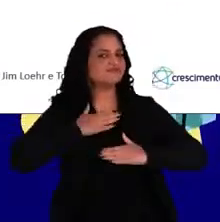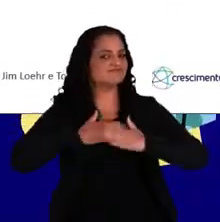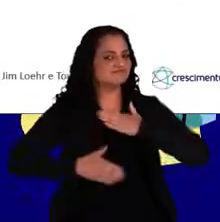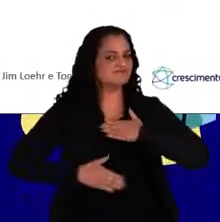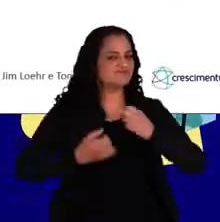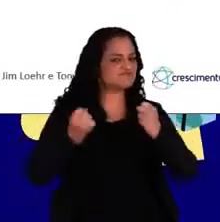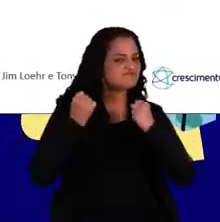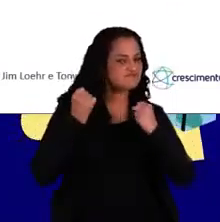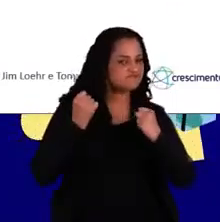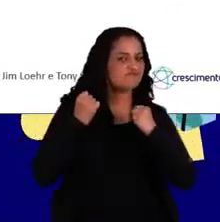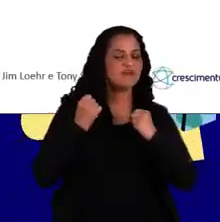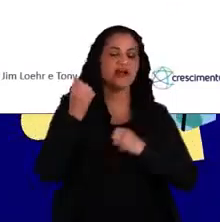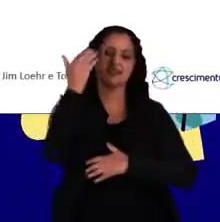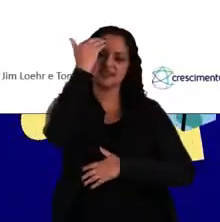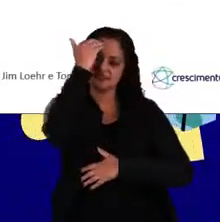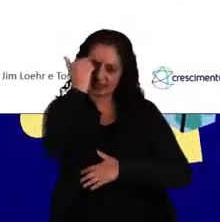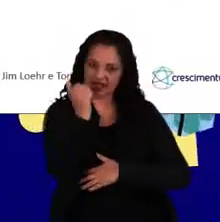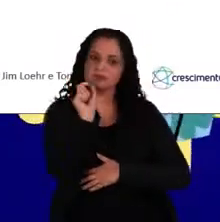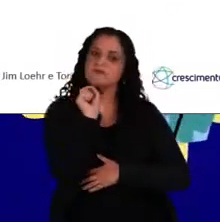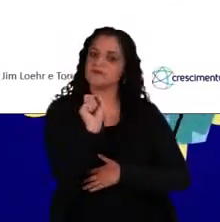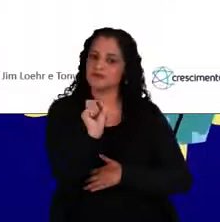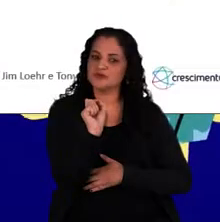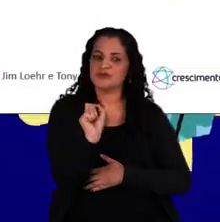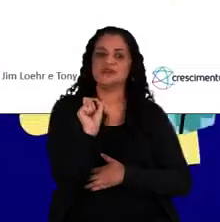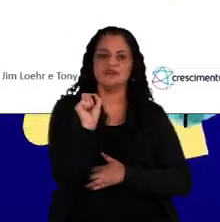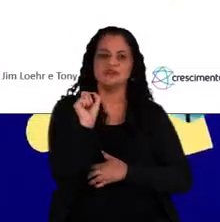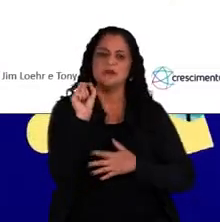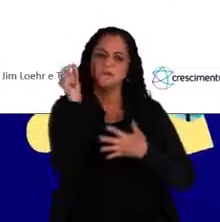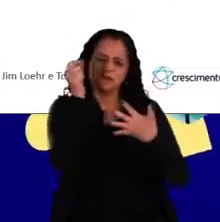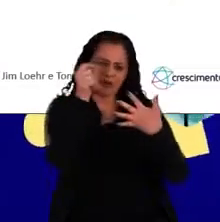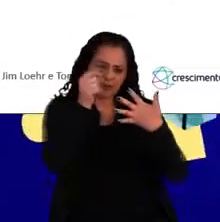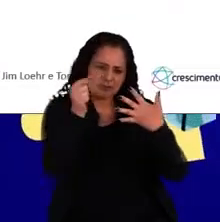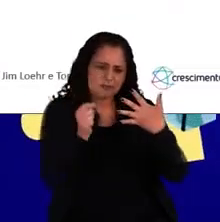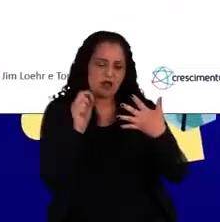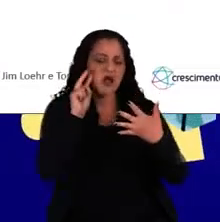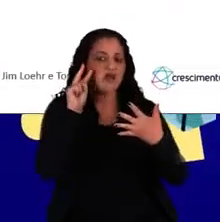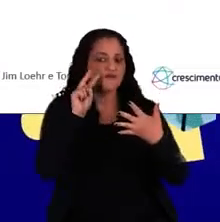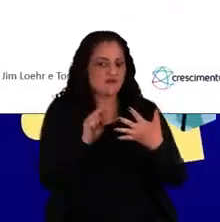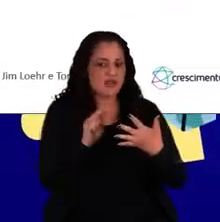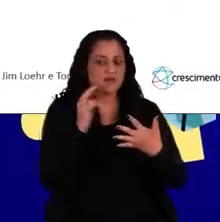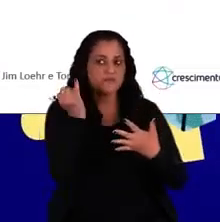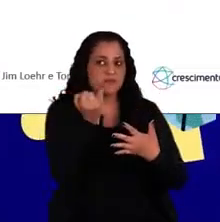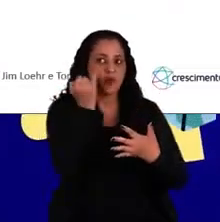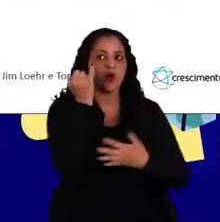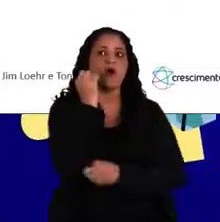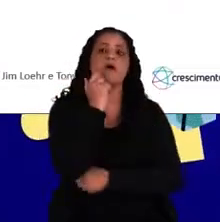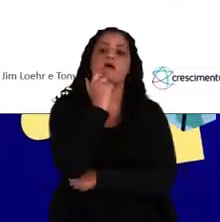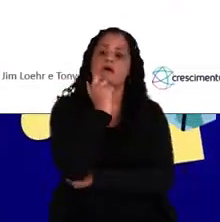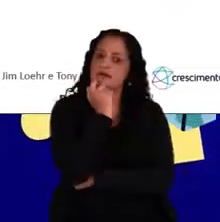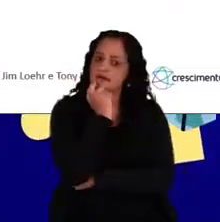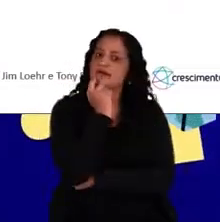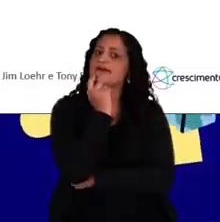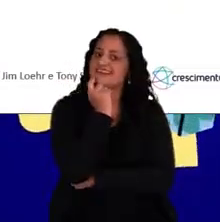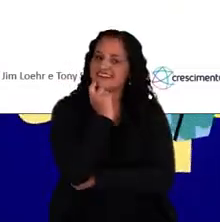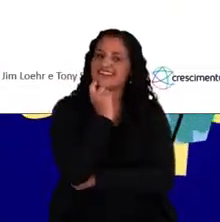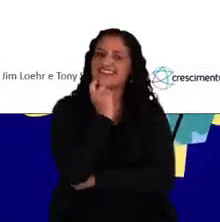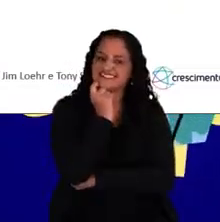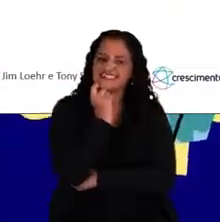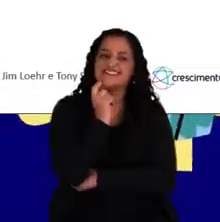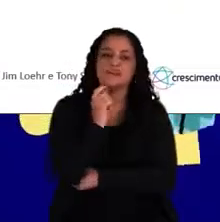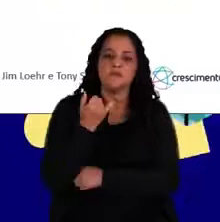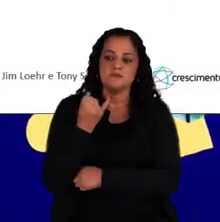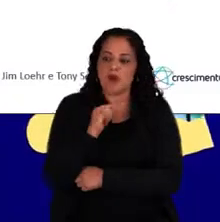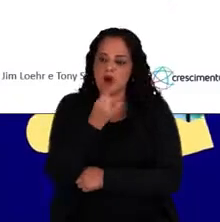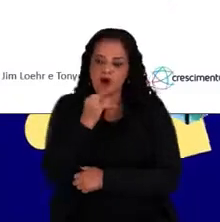de atividade física. Nós sabemos que quando a gente olha para esses aspectos, são lugares, sim, que acabam nos deixando